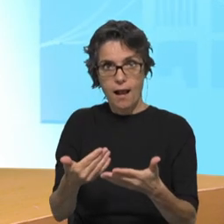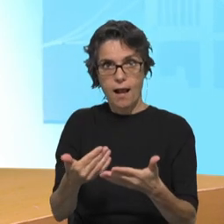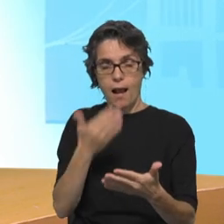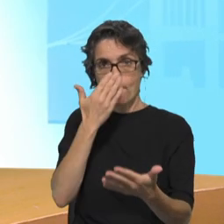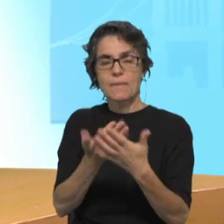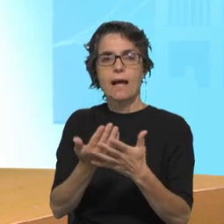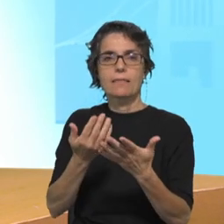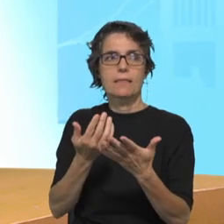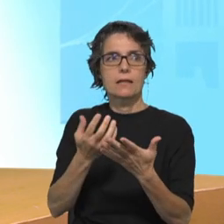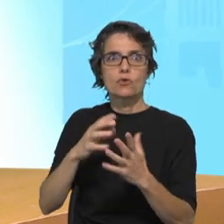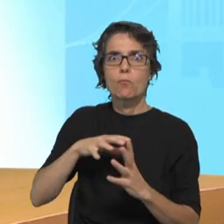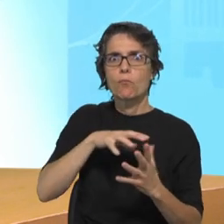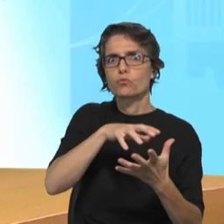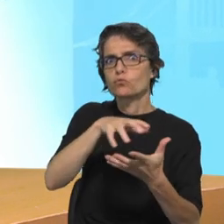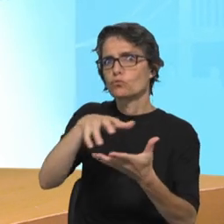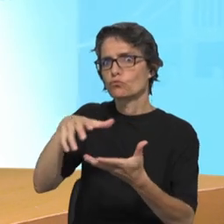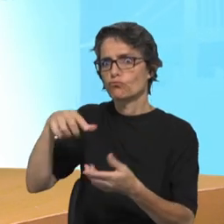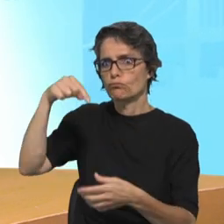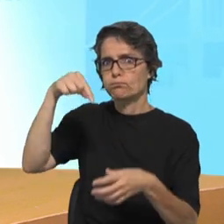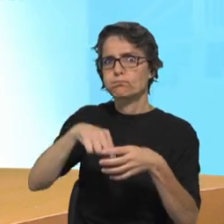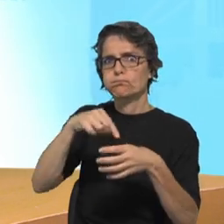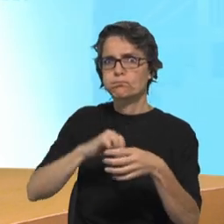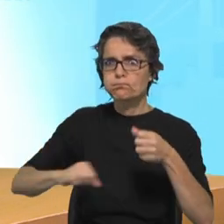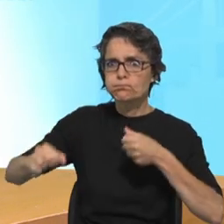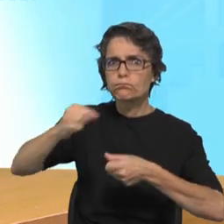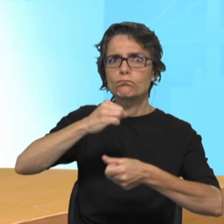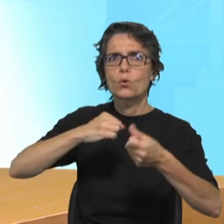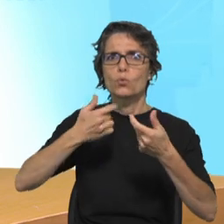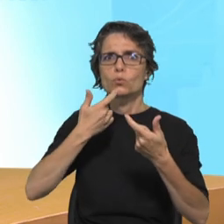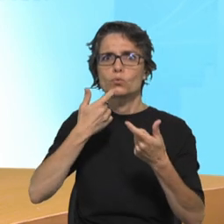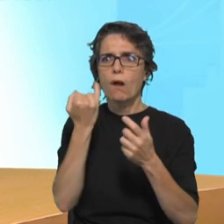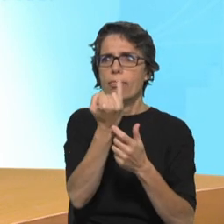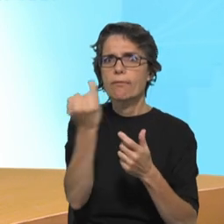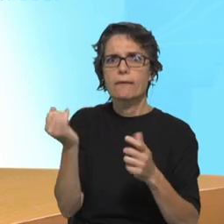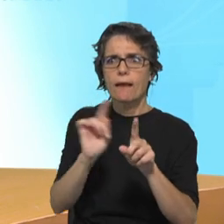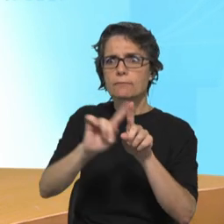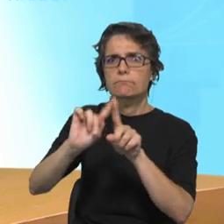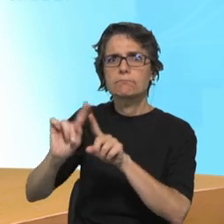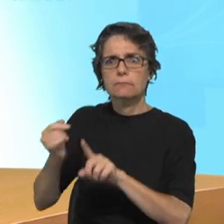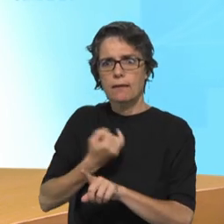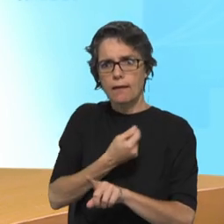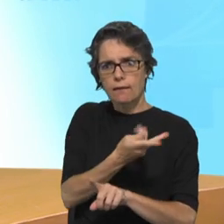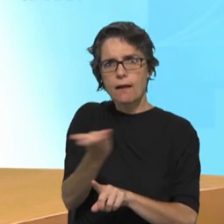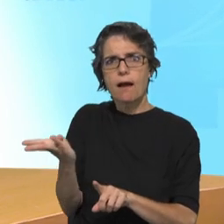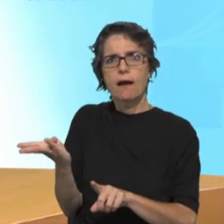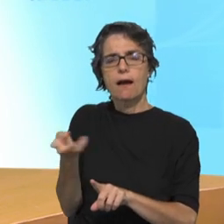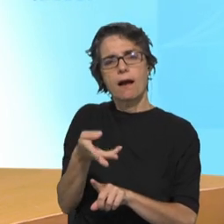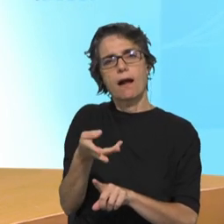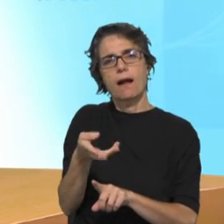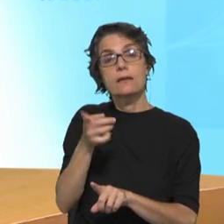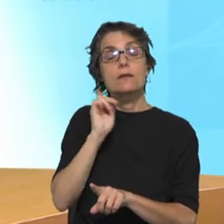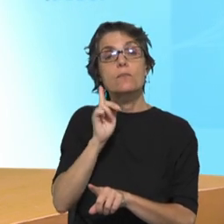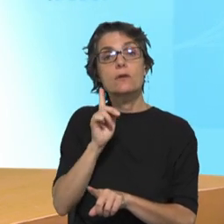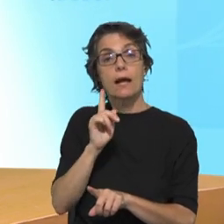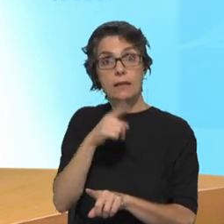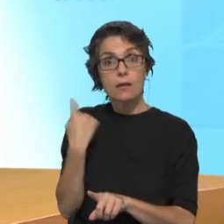este, onde hoje nos movemos, esta dimensão é importante. que a nossa identidade